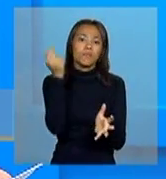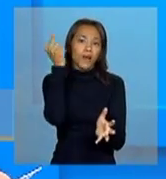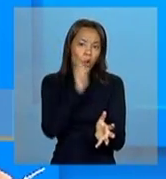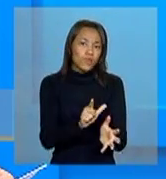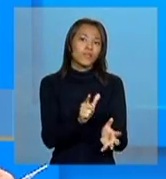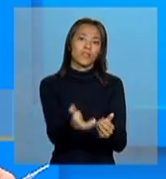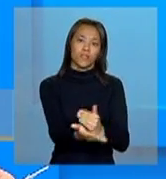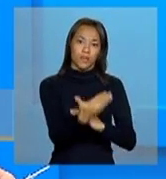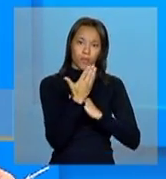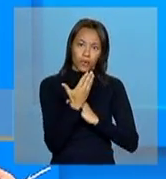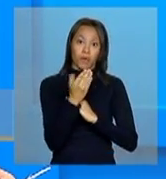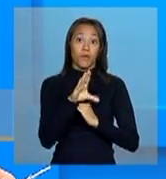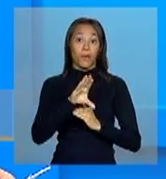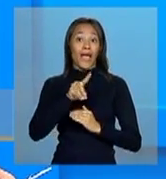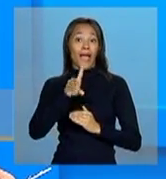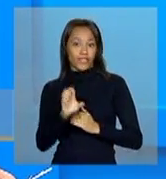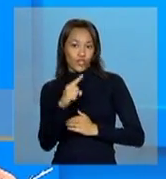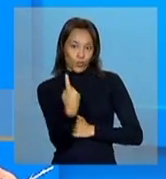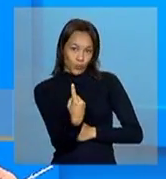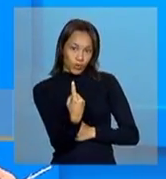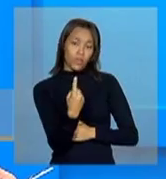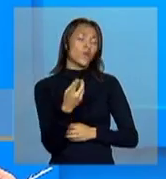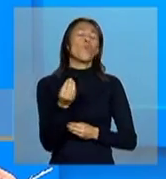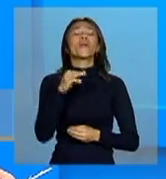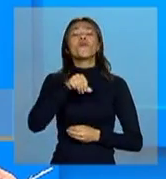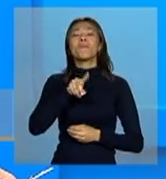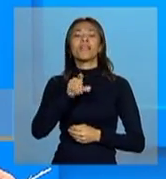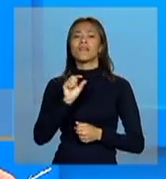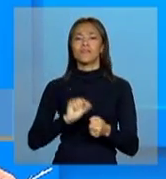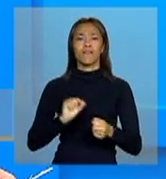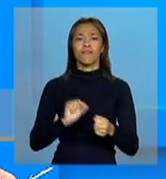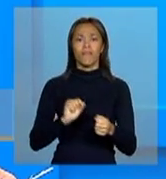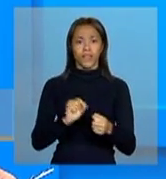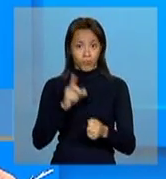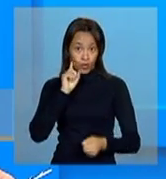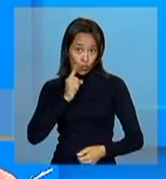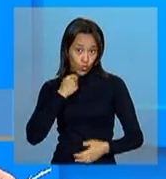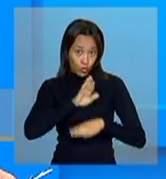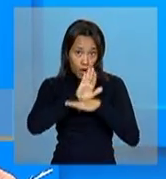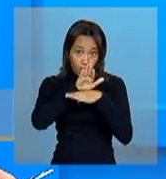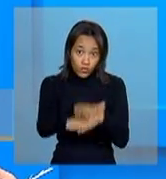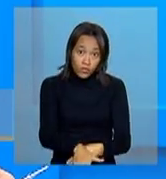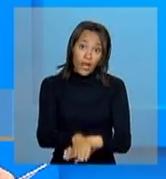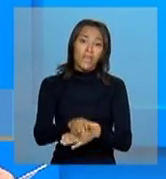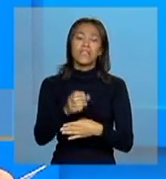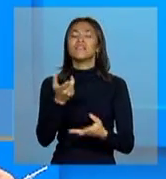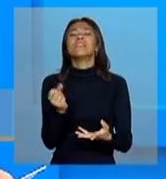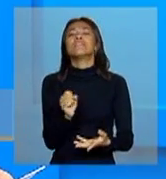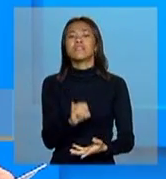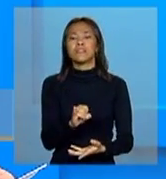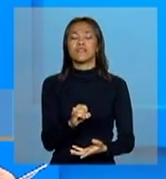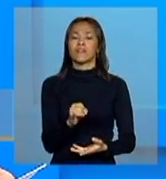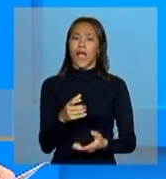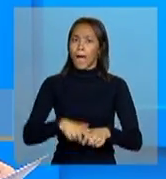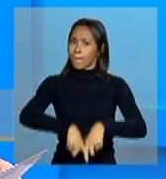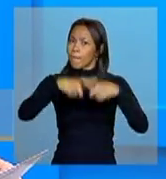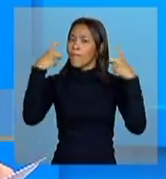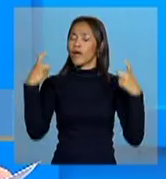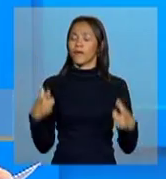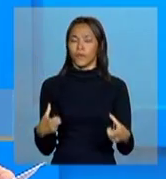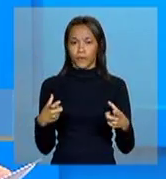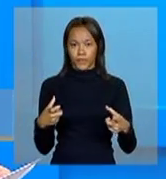pelo Cade. O que o MDS tem feito pelos surdos? E se eles são, na maioria do